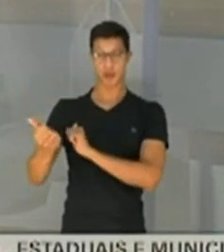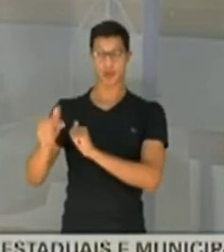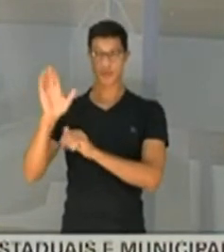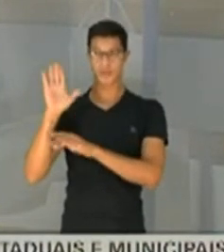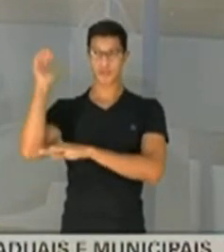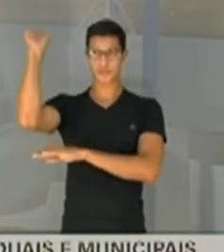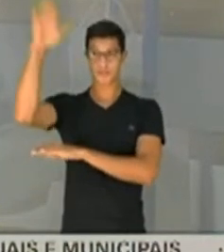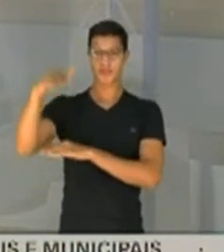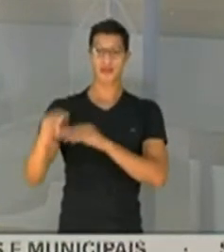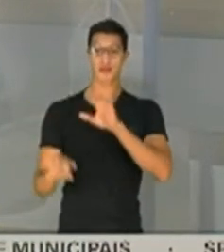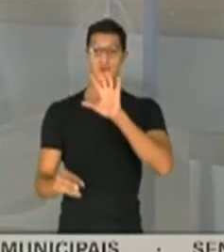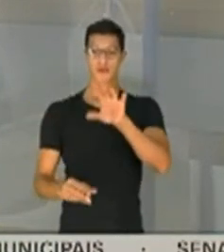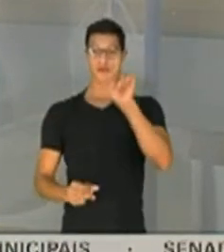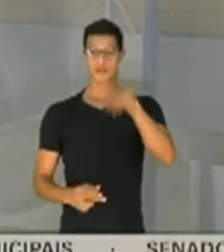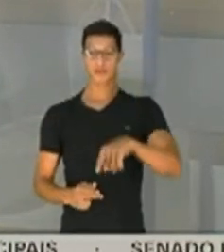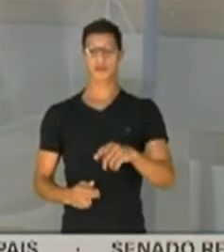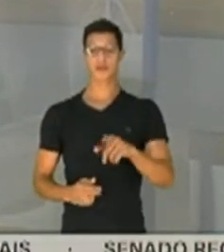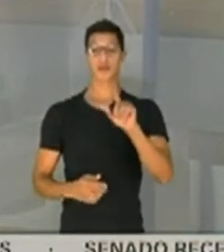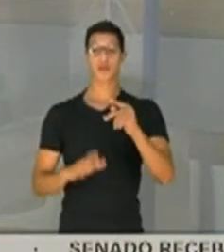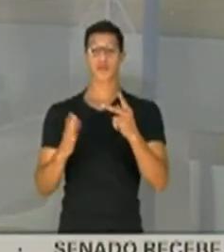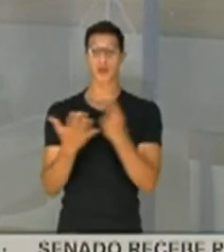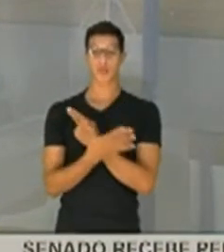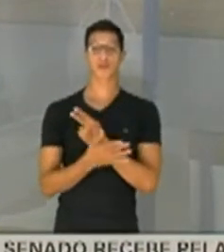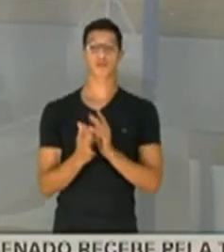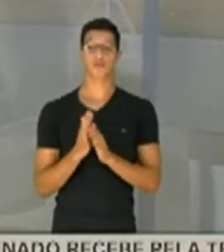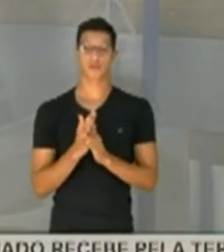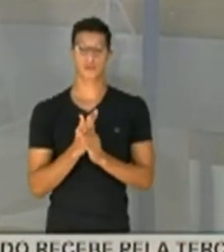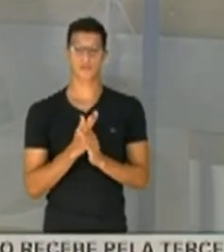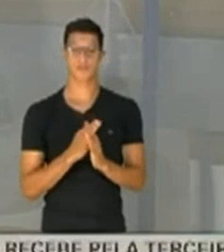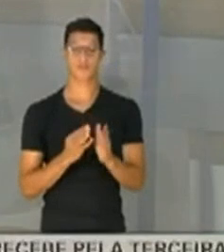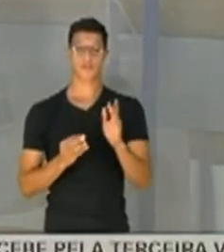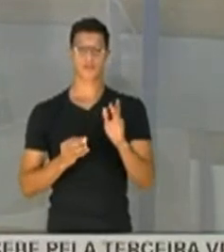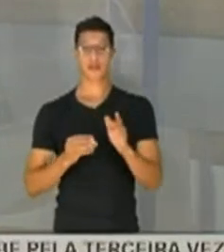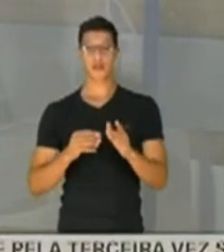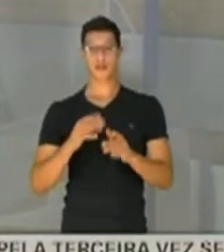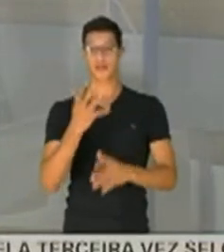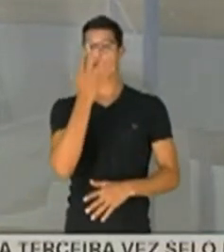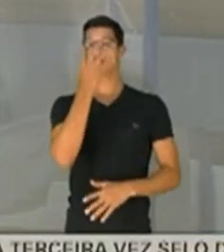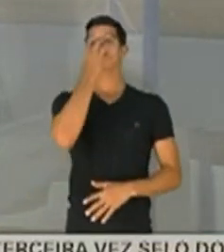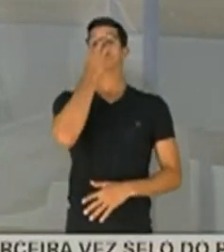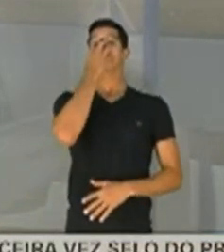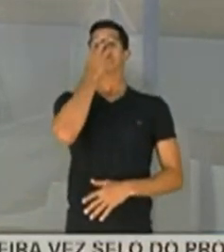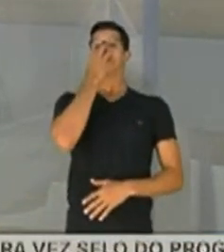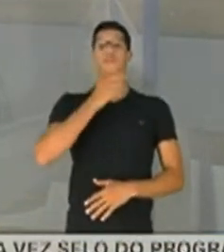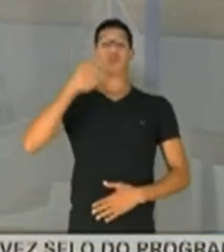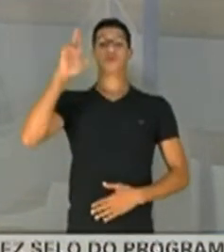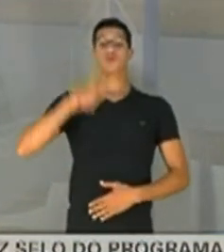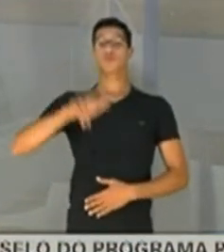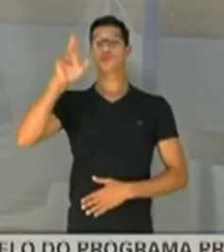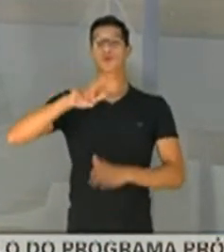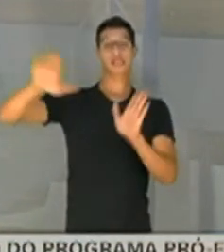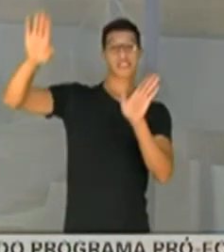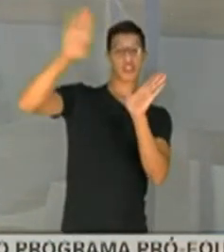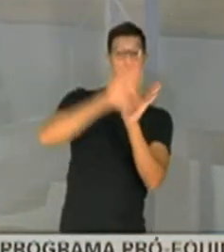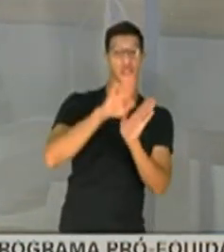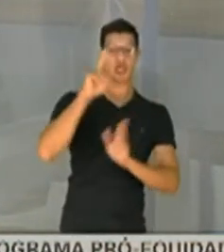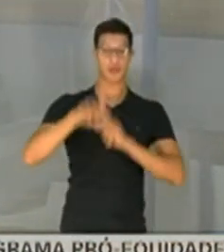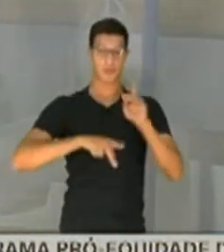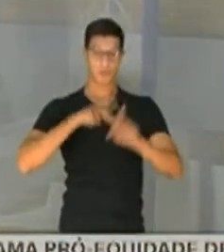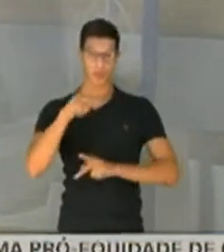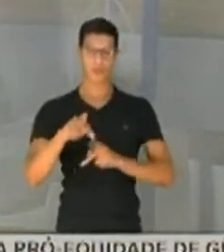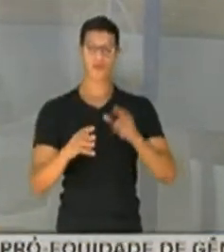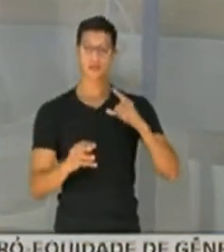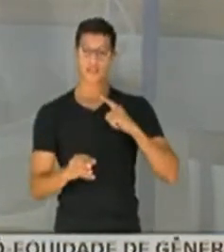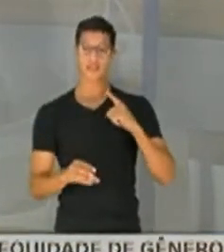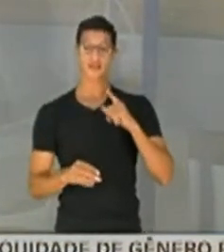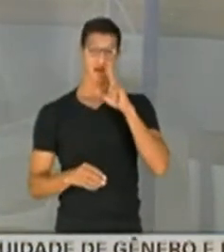isso é o que aconteceu. Esses respiradores, senadora Leila, jamais chegaram ao povo e